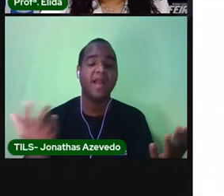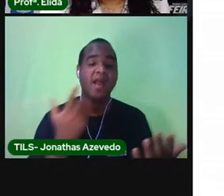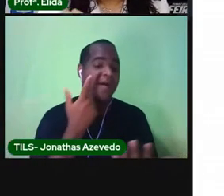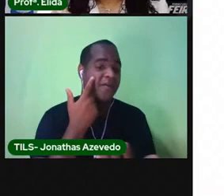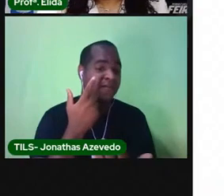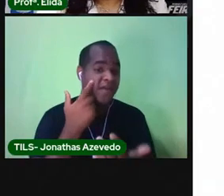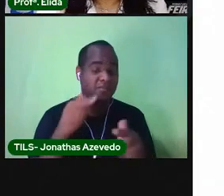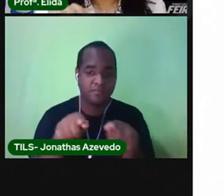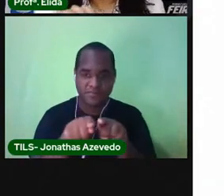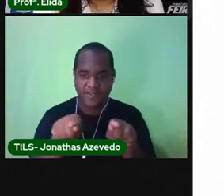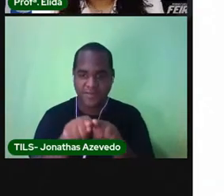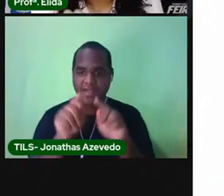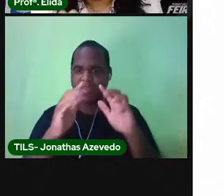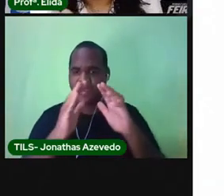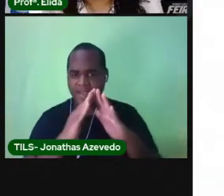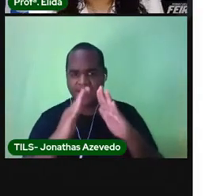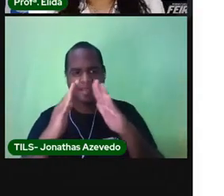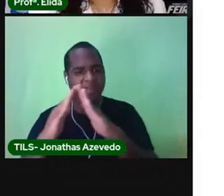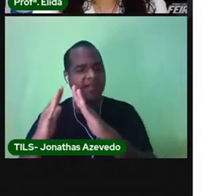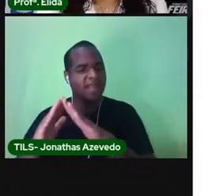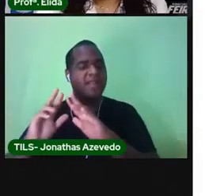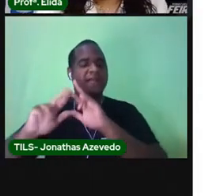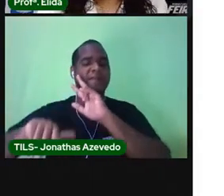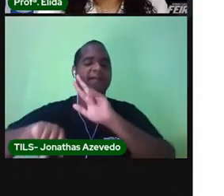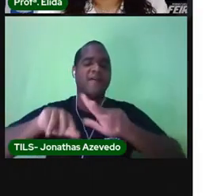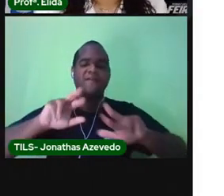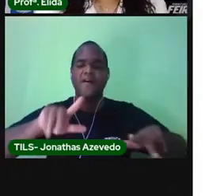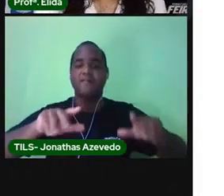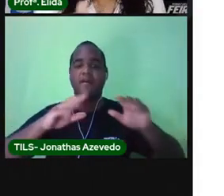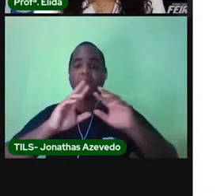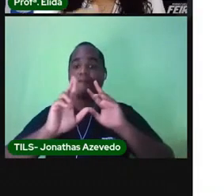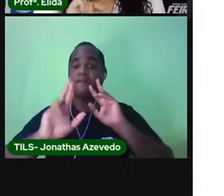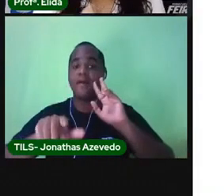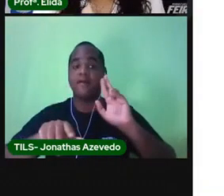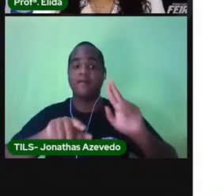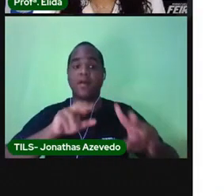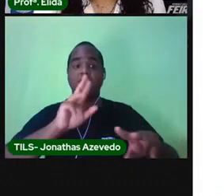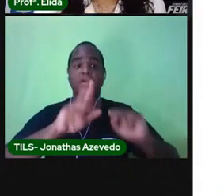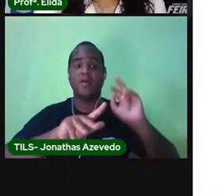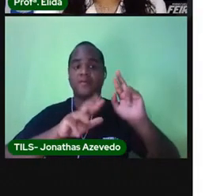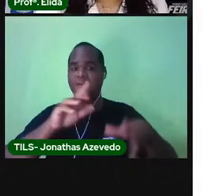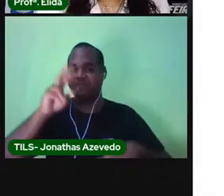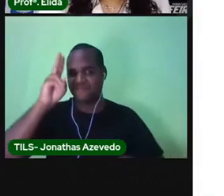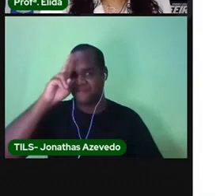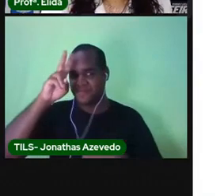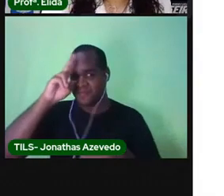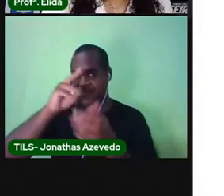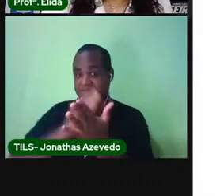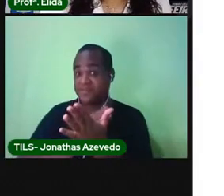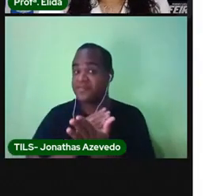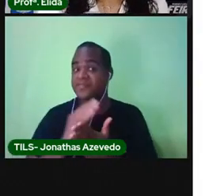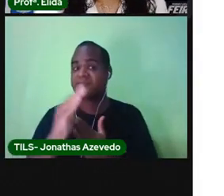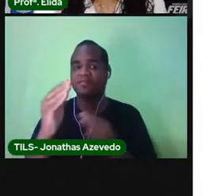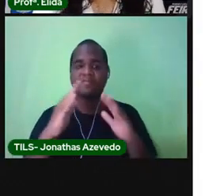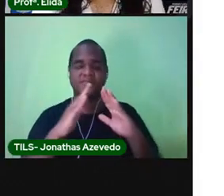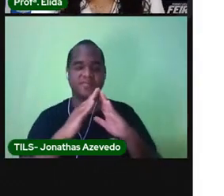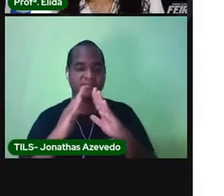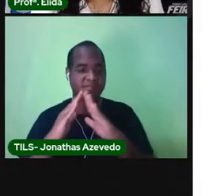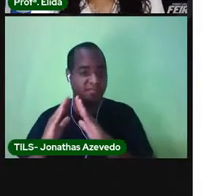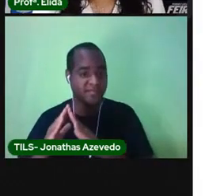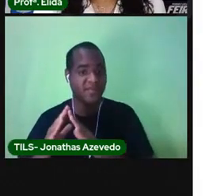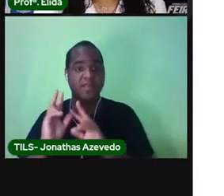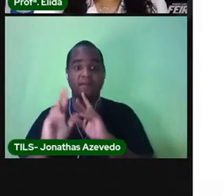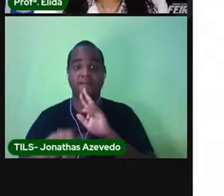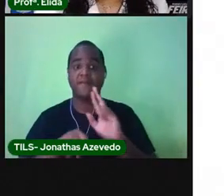muitas casas e as casas são bem diferentes. Lembra que no começo eu disse que as casas são